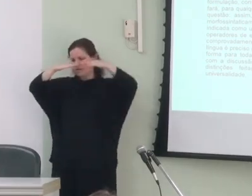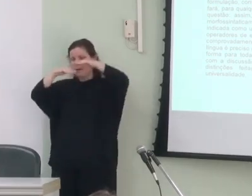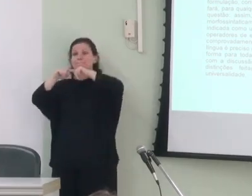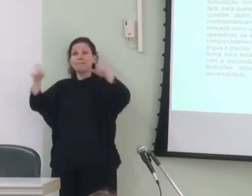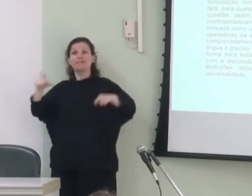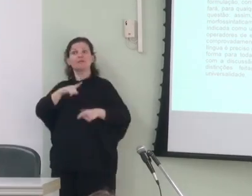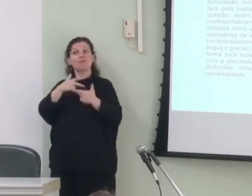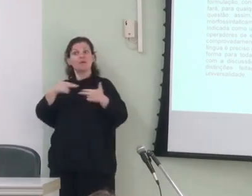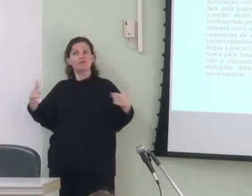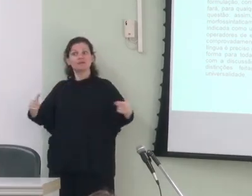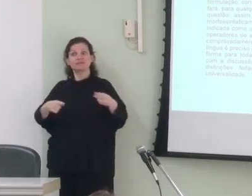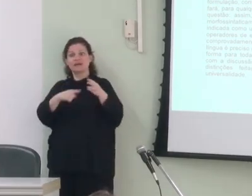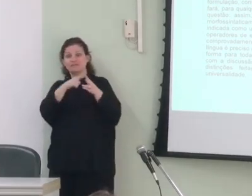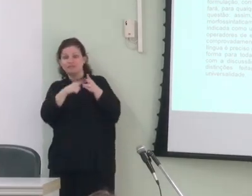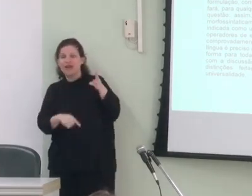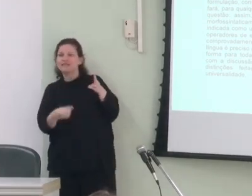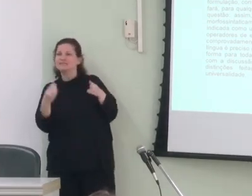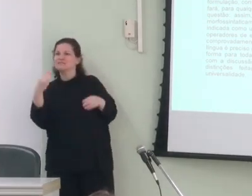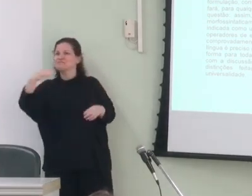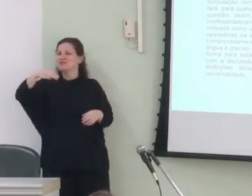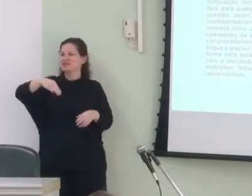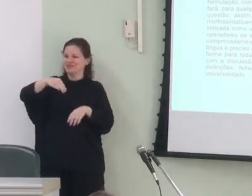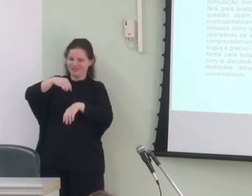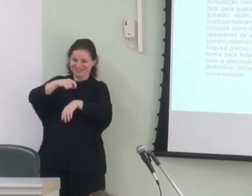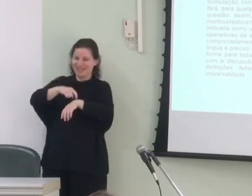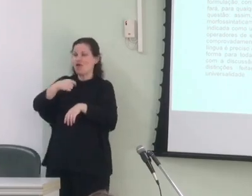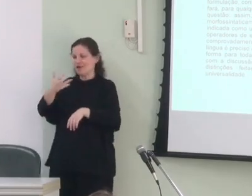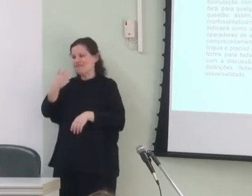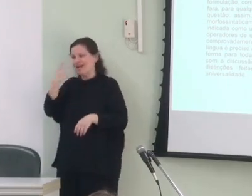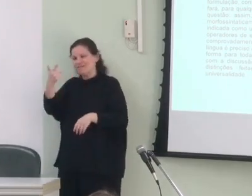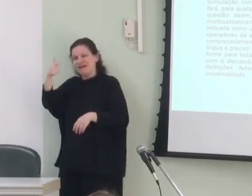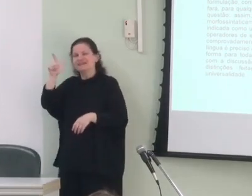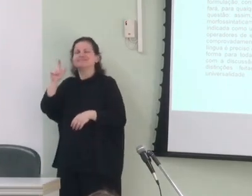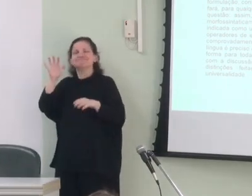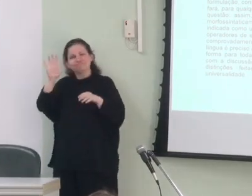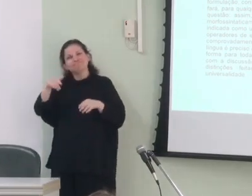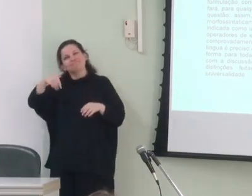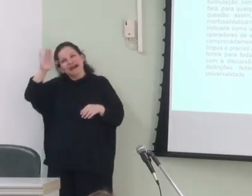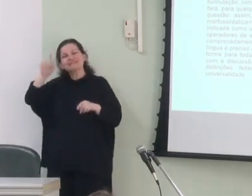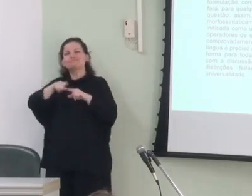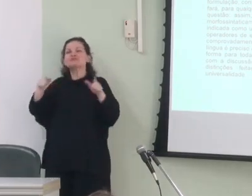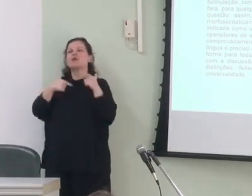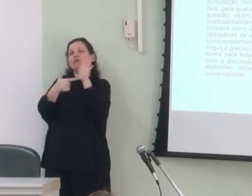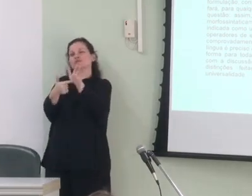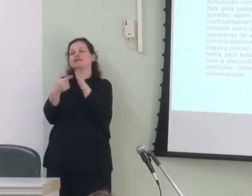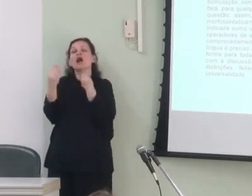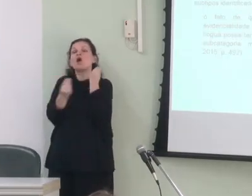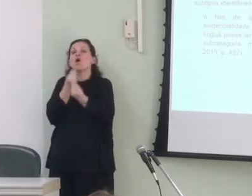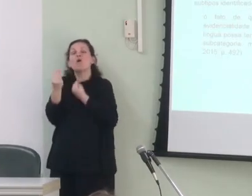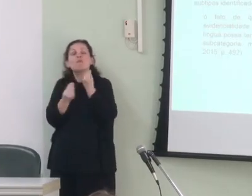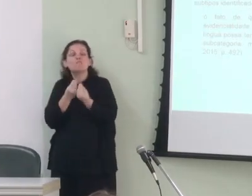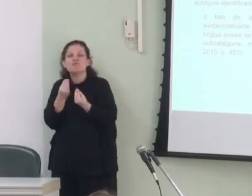que nesses três minutos que agora me restam eu ainda tinha mais o que falar mas eu quero mostrar que é como